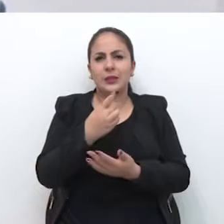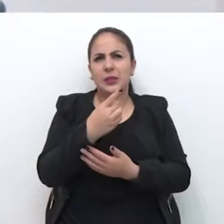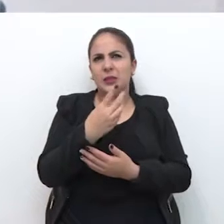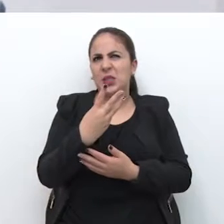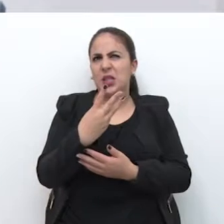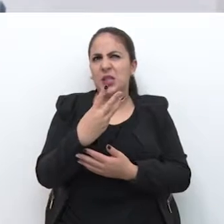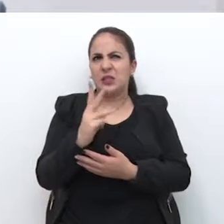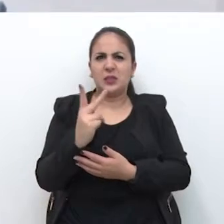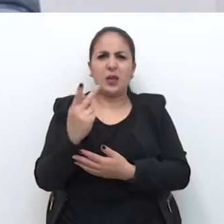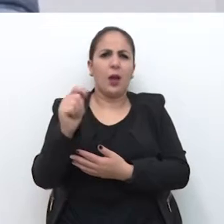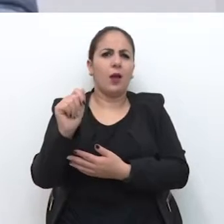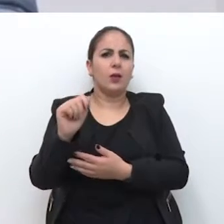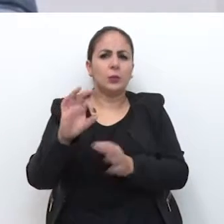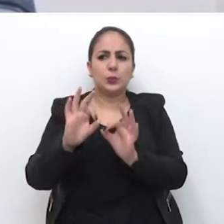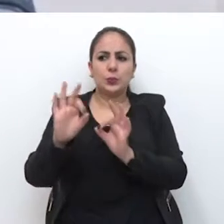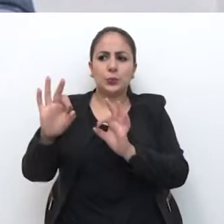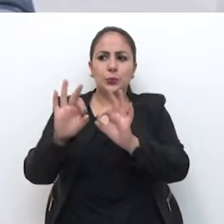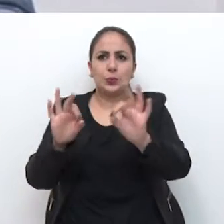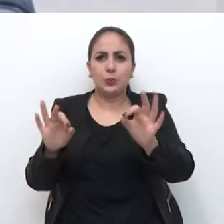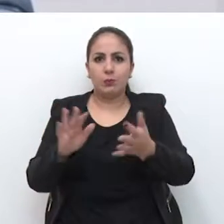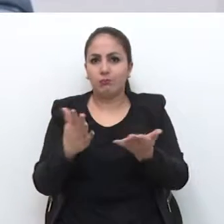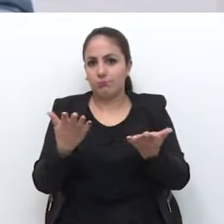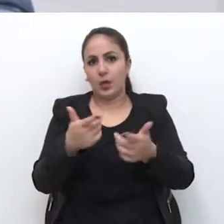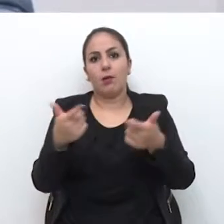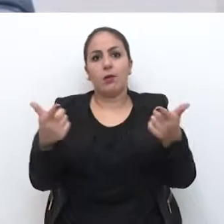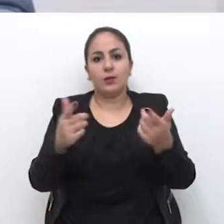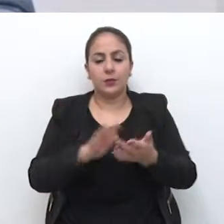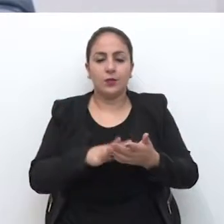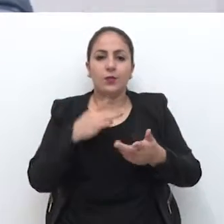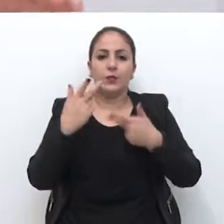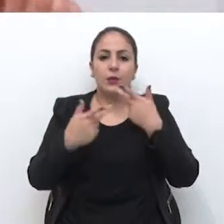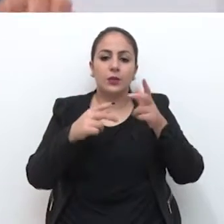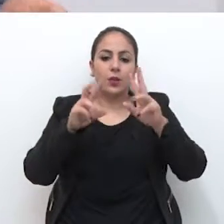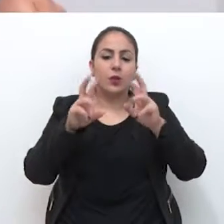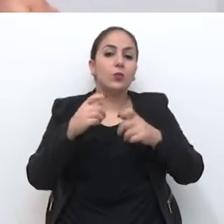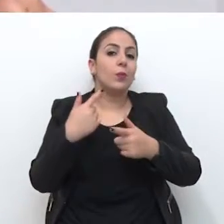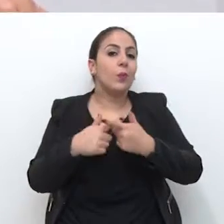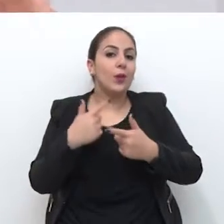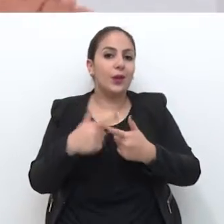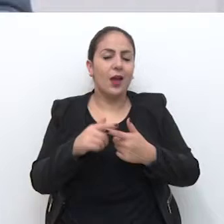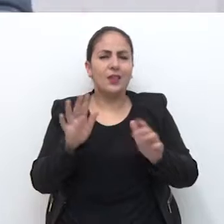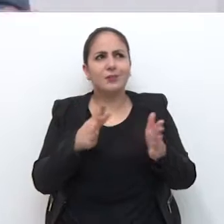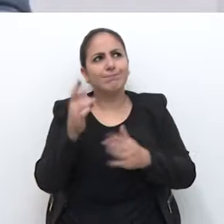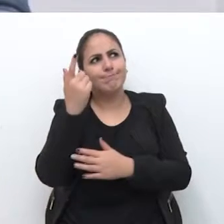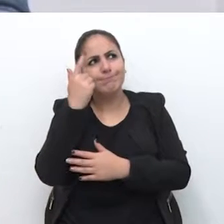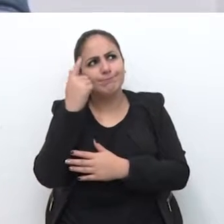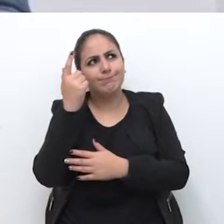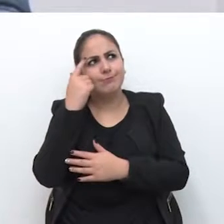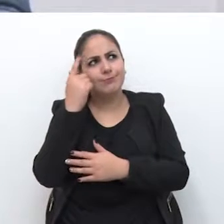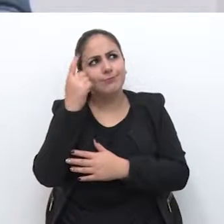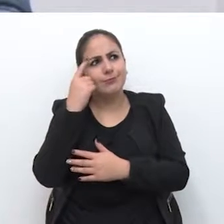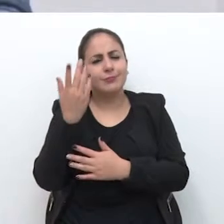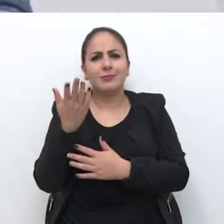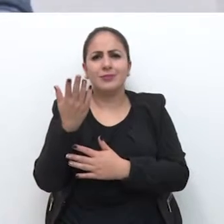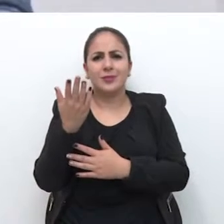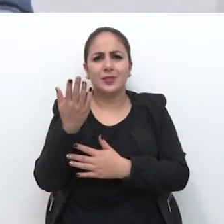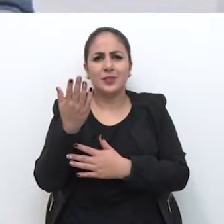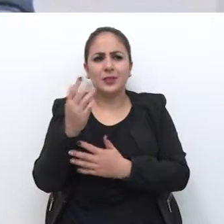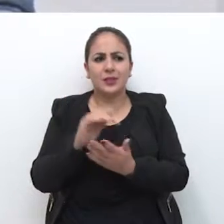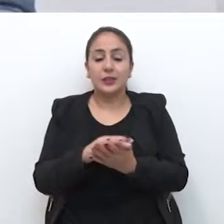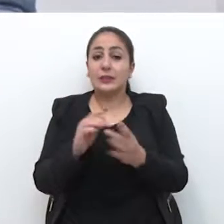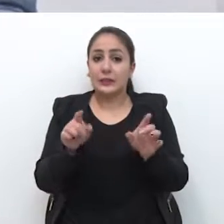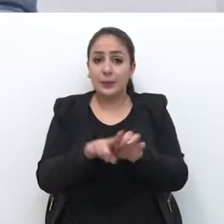hectares aí de área. Então, eu estou falando nesse assunto porque a gente fica pensando que,